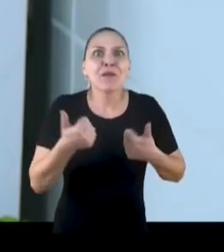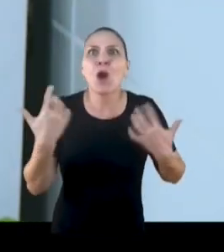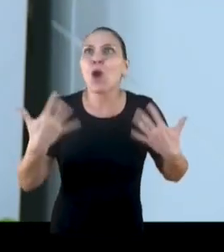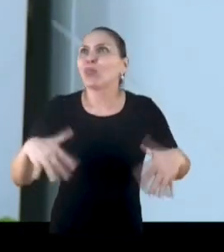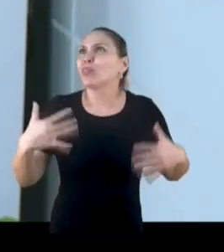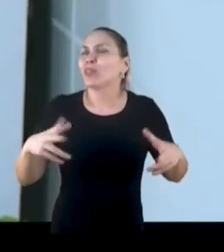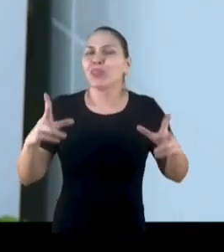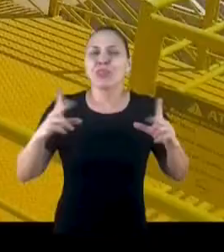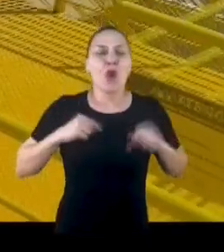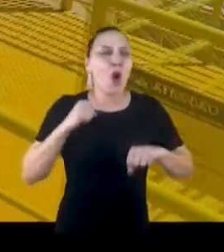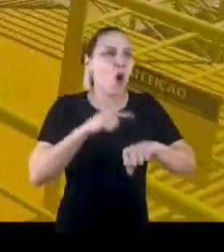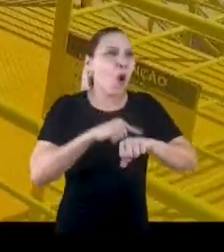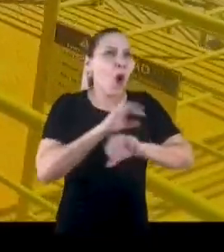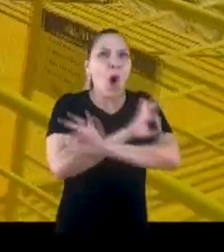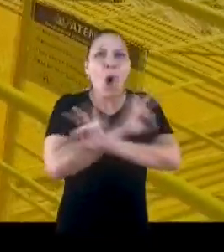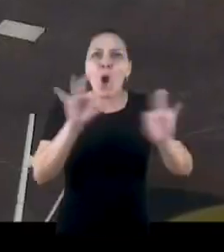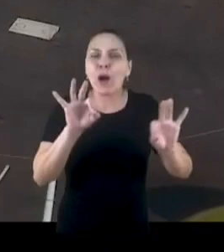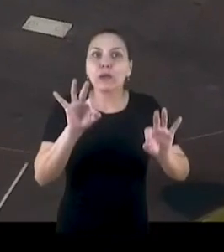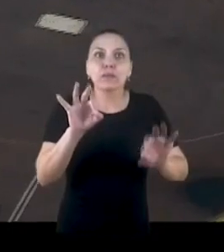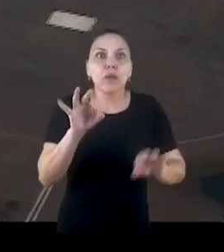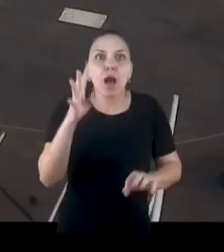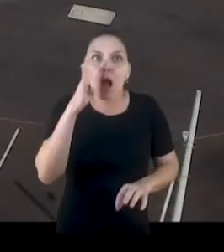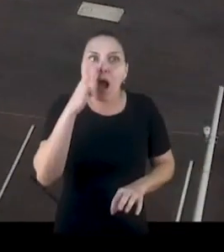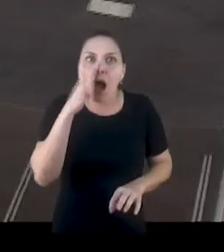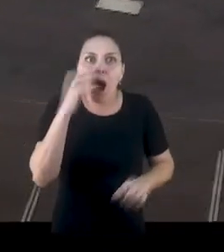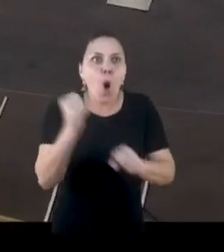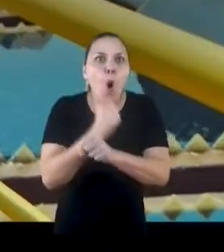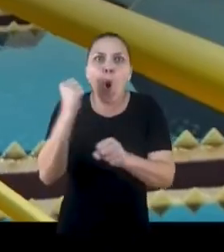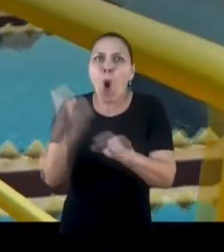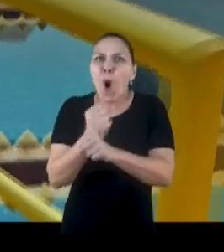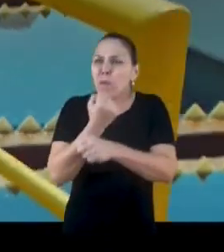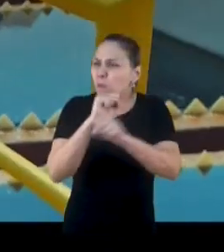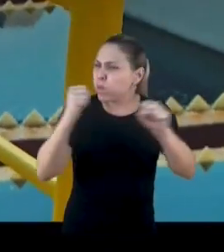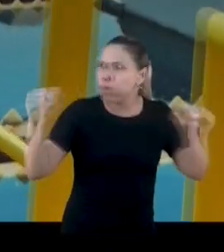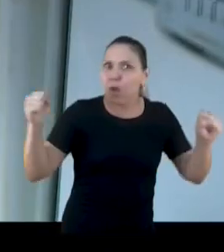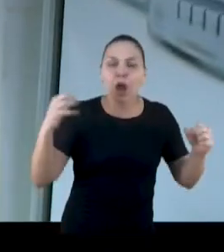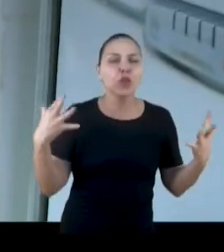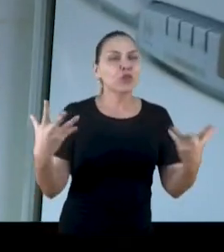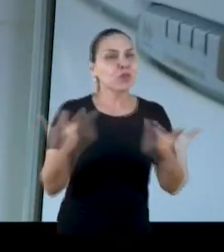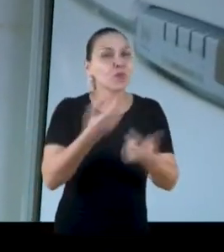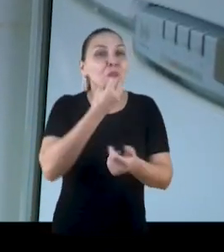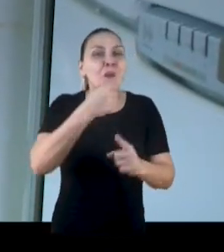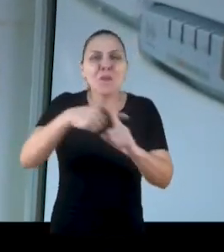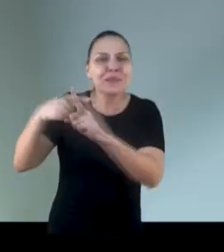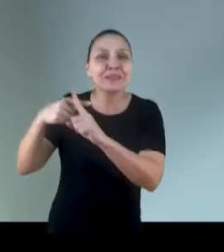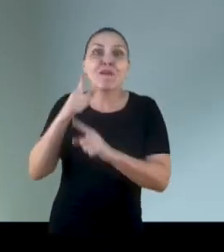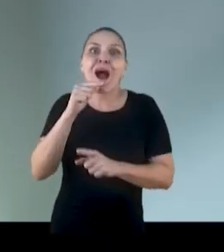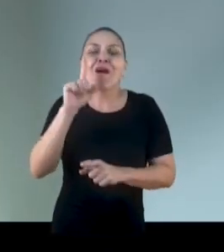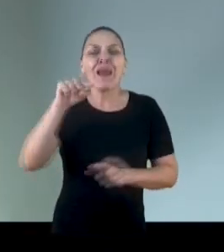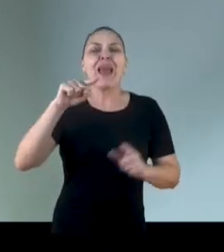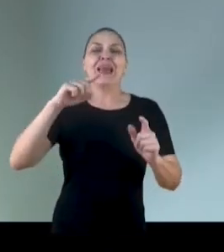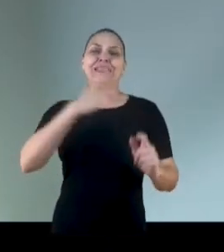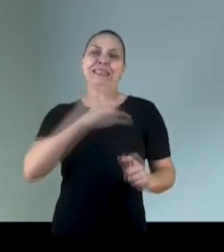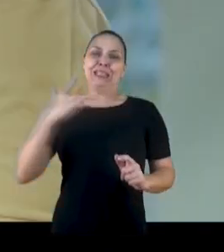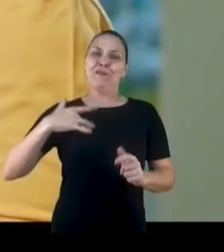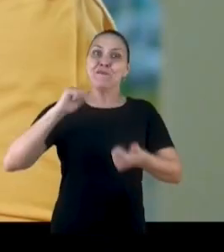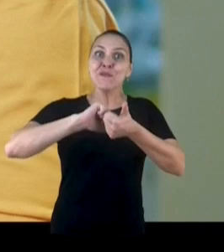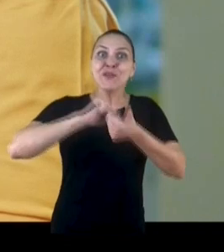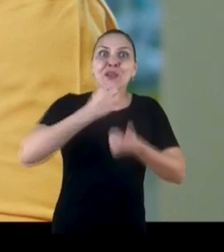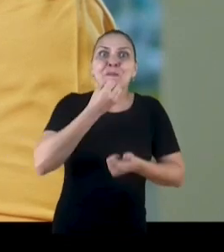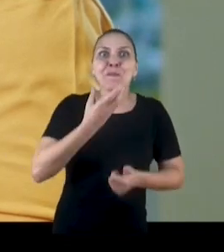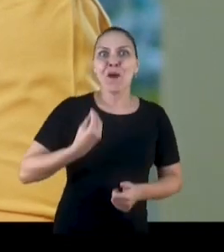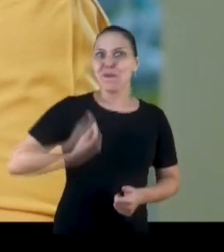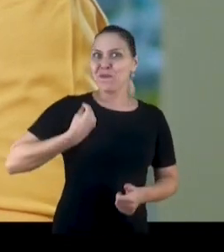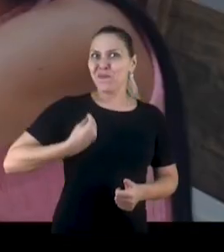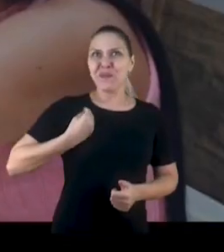Esse benefício veio em uma boa hora. Fiquei chocada com o tamanho dessa obra. Todo mundo ganha com isso. A água é saúde, qualidade de vida. Foi um dos